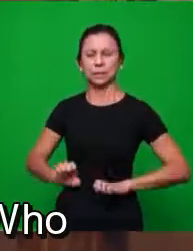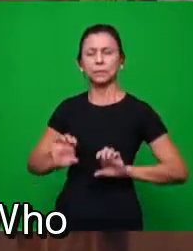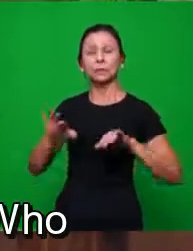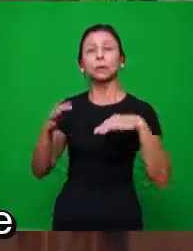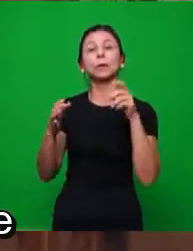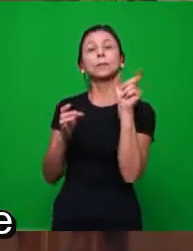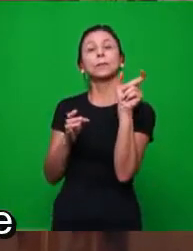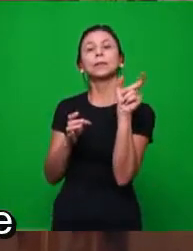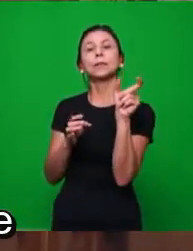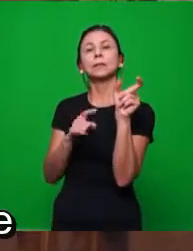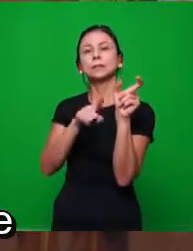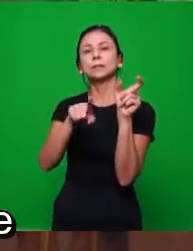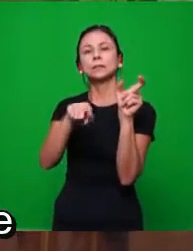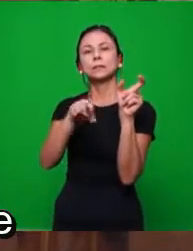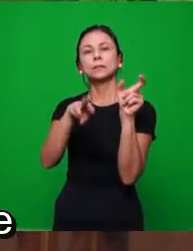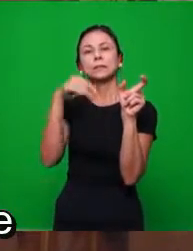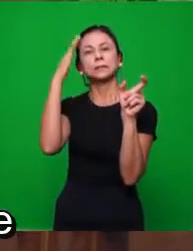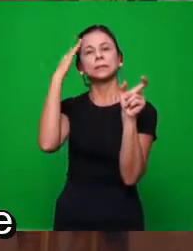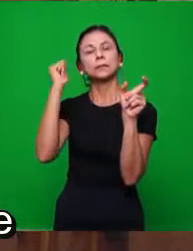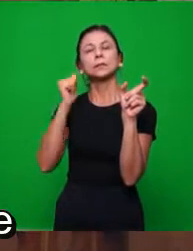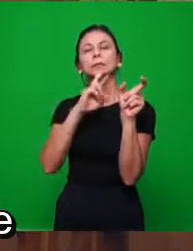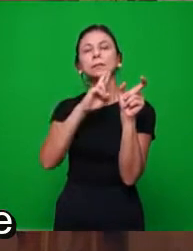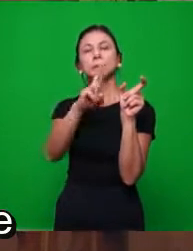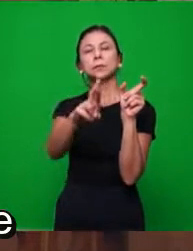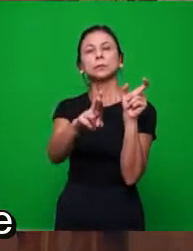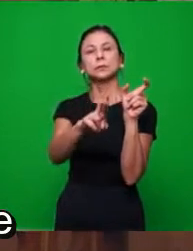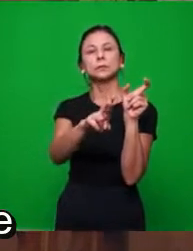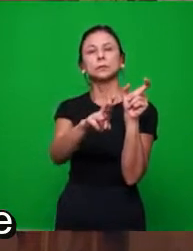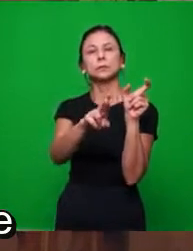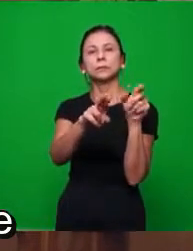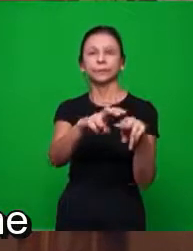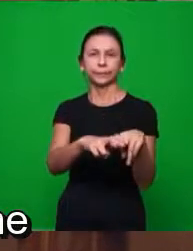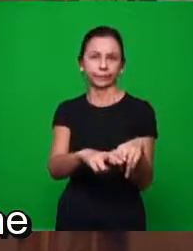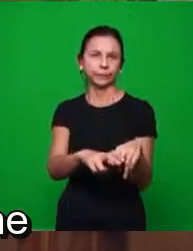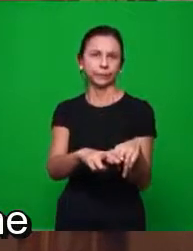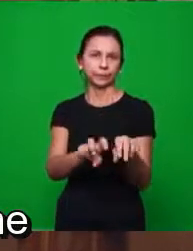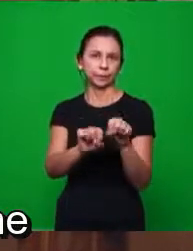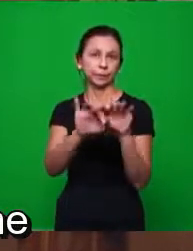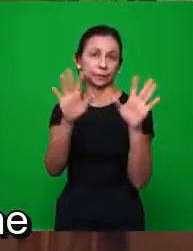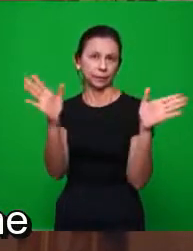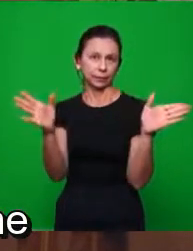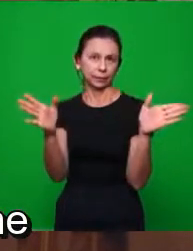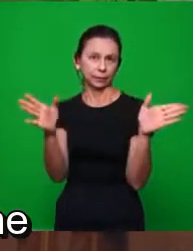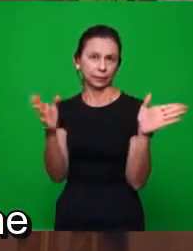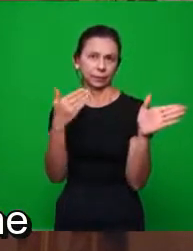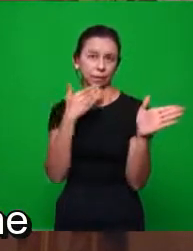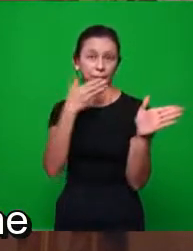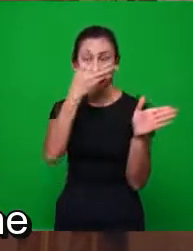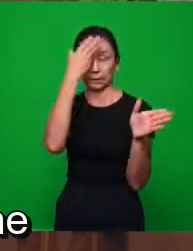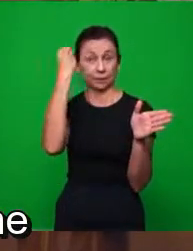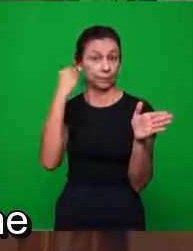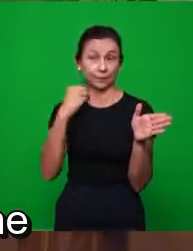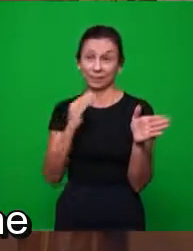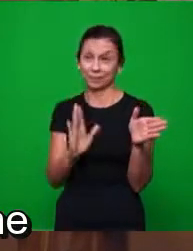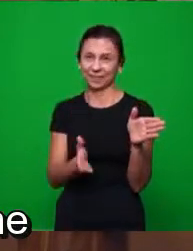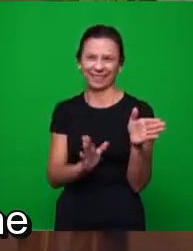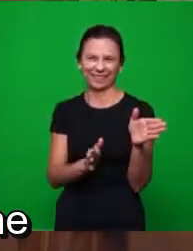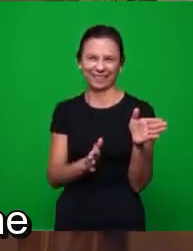Quem sabe? Todo mundo já se sentou, né? eu pedi para... Eu tinha esquecido até.